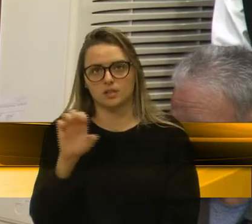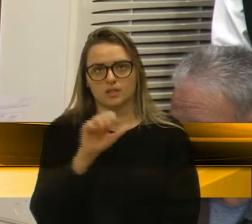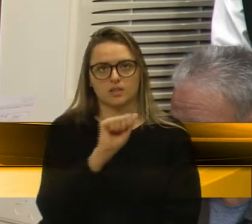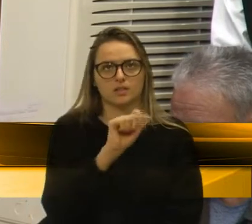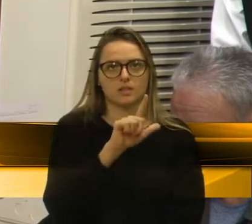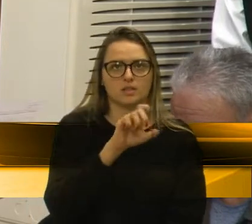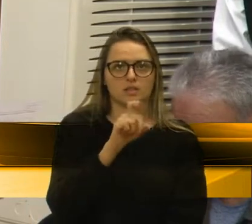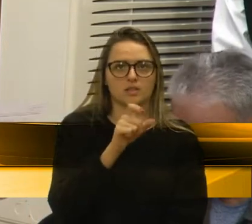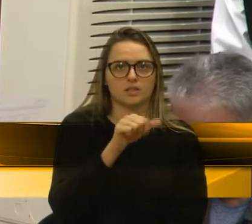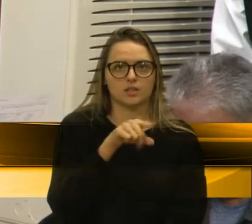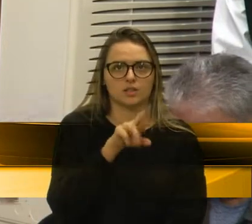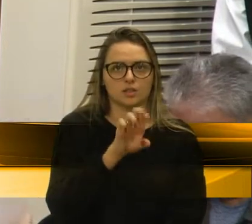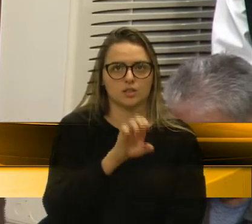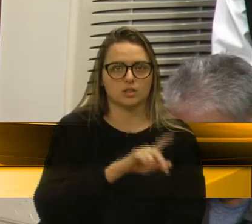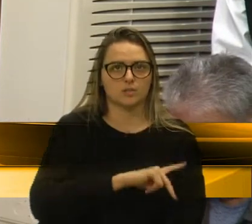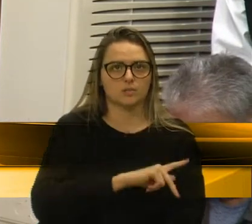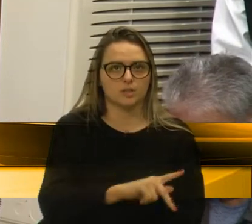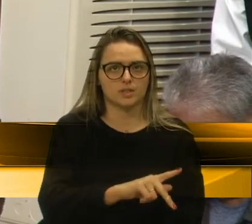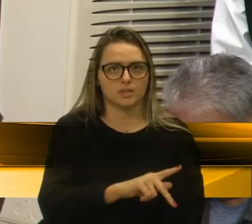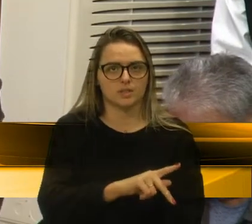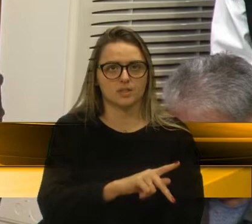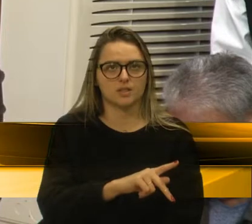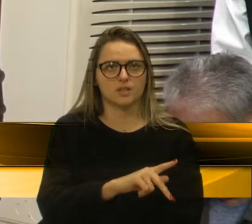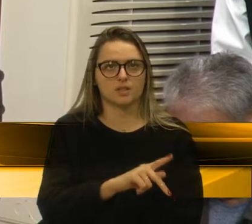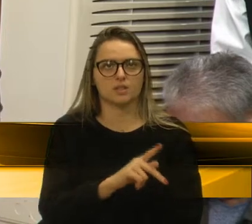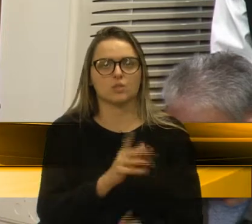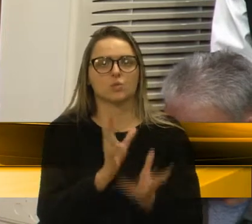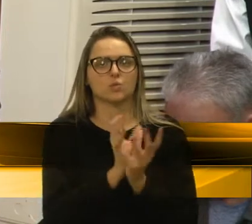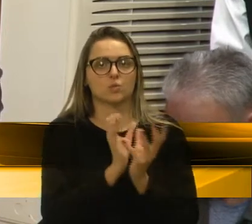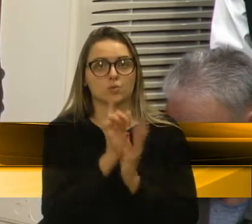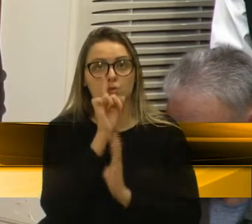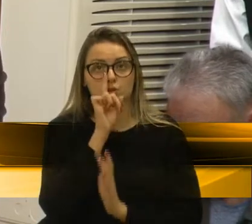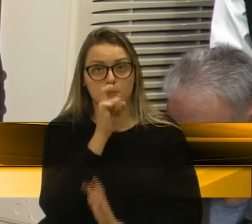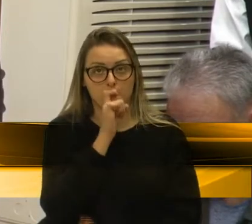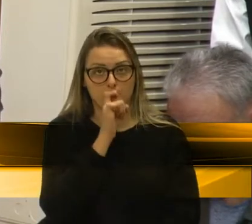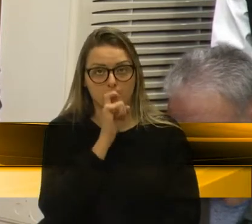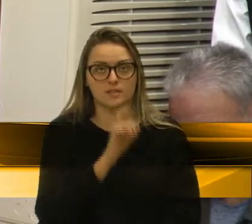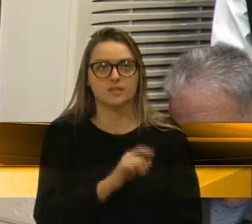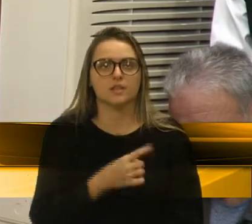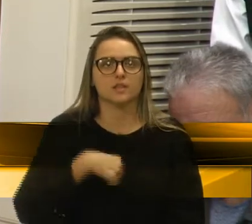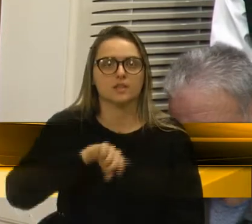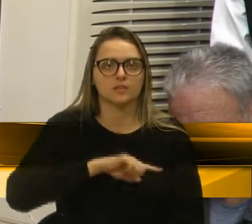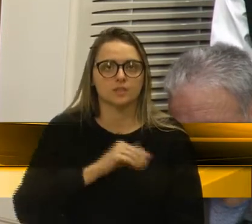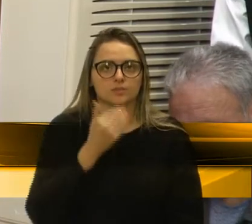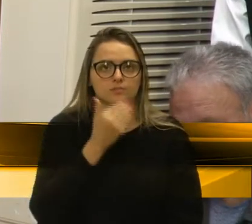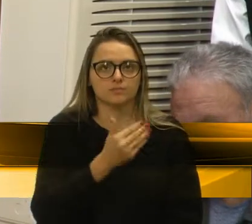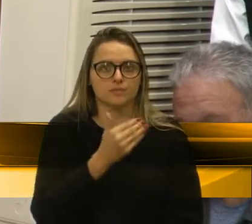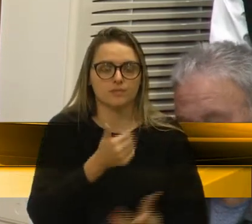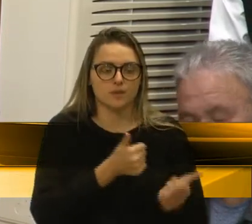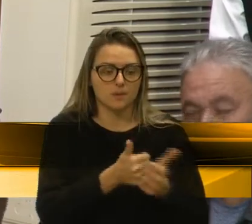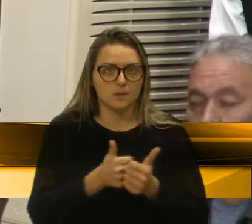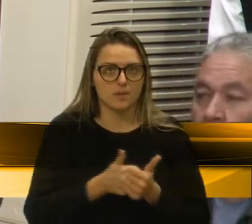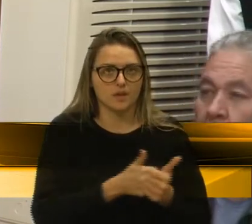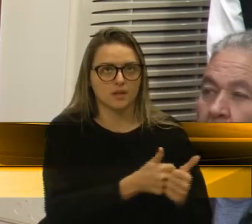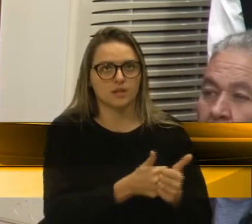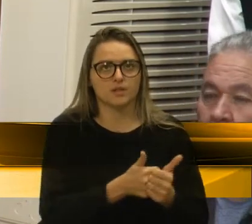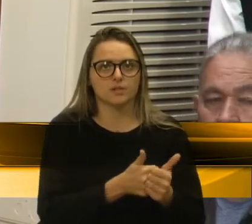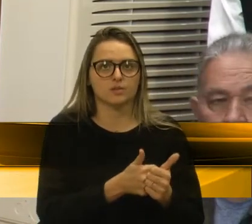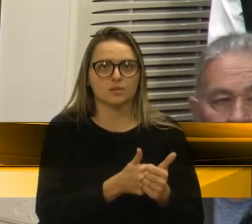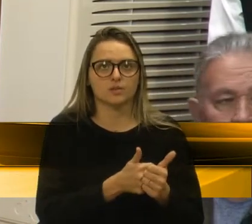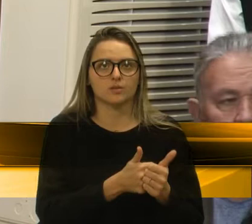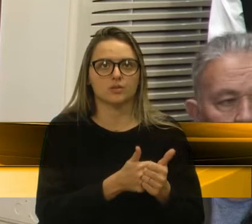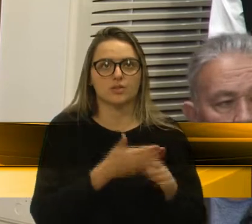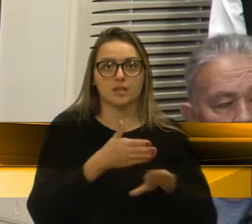Gnop, que é o presidente do Círculo de Pais e Mestres, estivemos pedindo melhorias no entorno, na questão de